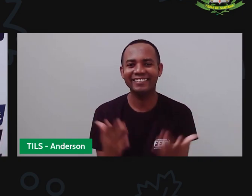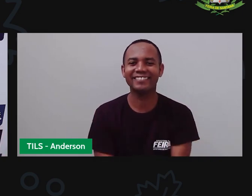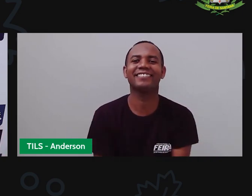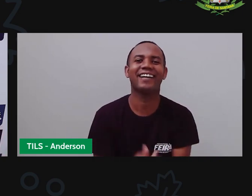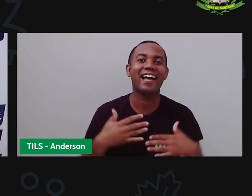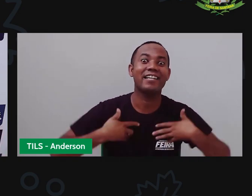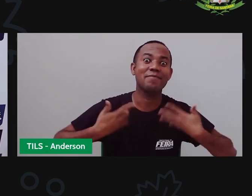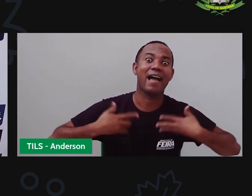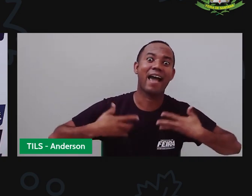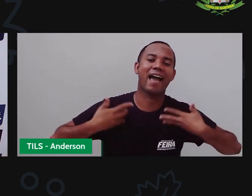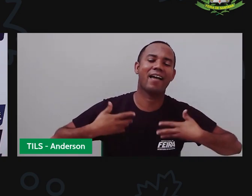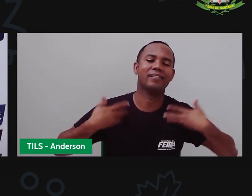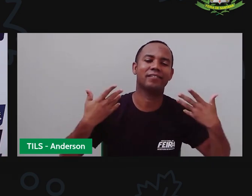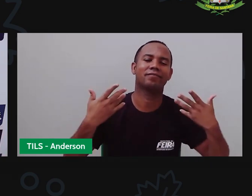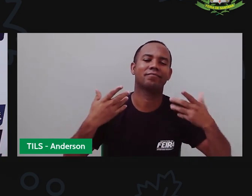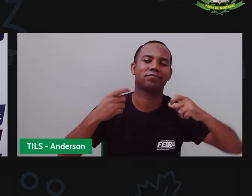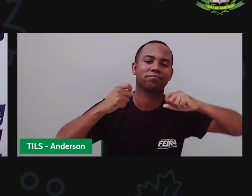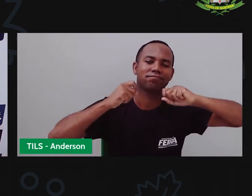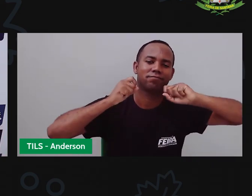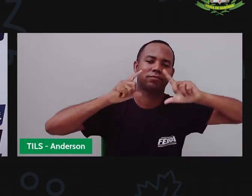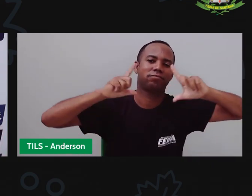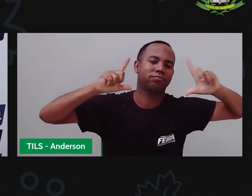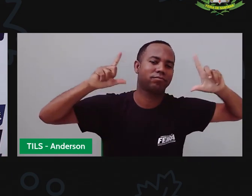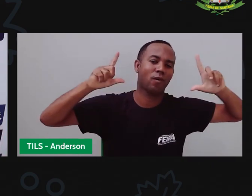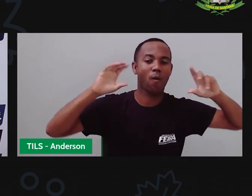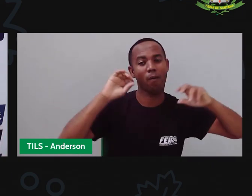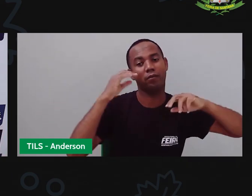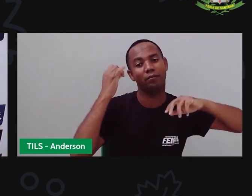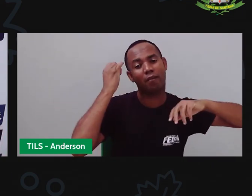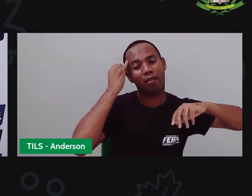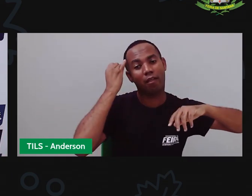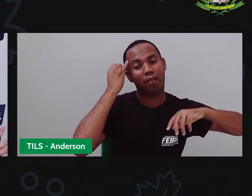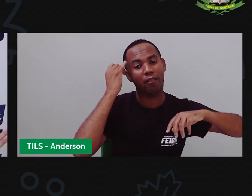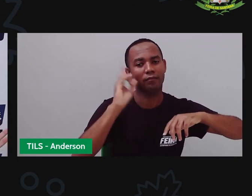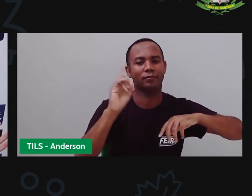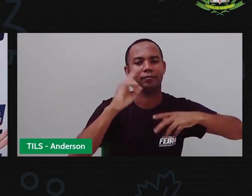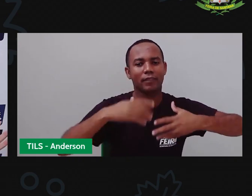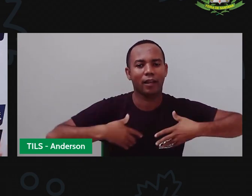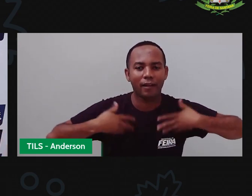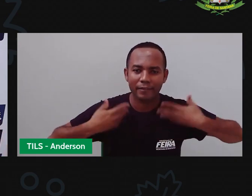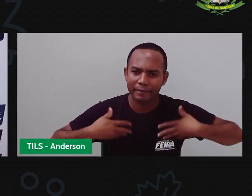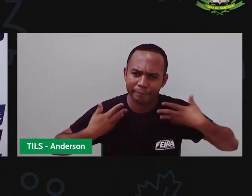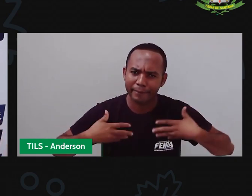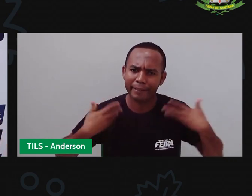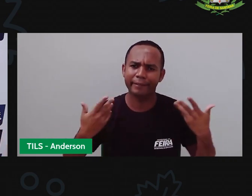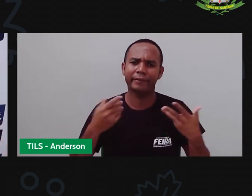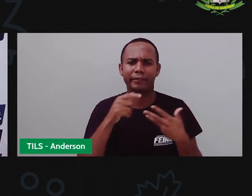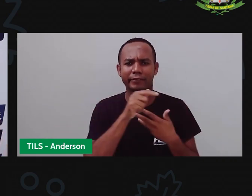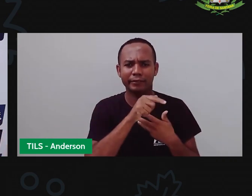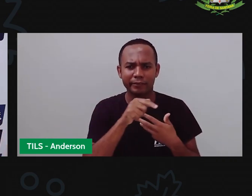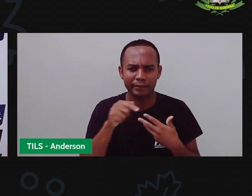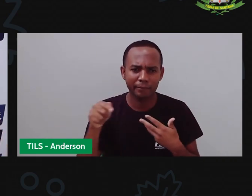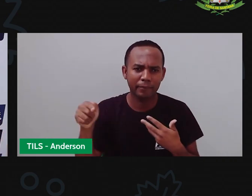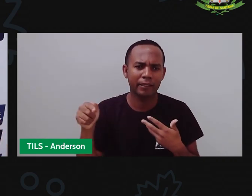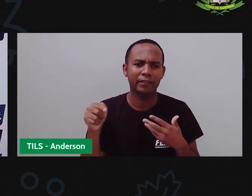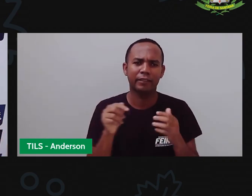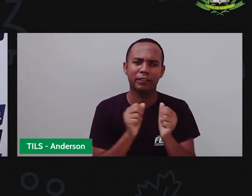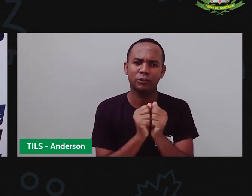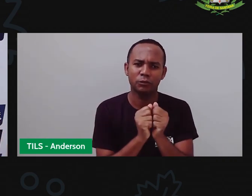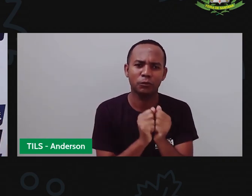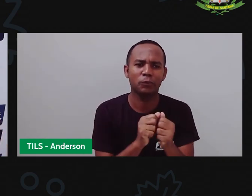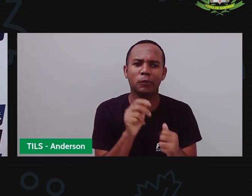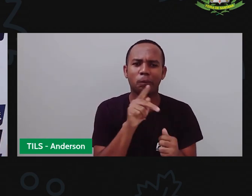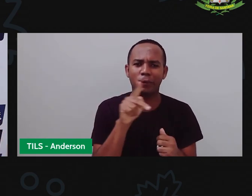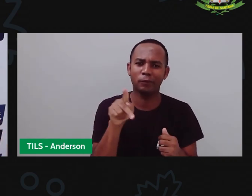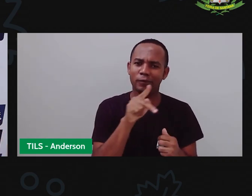Animados para mais uma semana, ó? Animação pura, mais uma semana aqui, né? Pró Maria